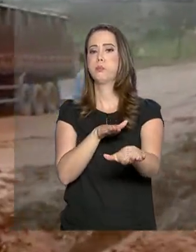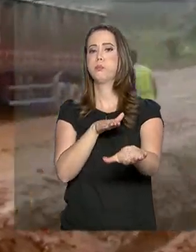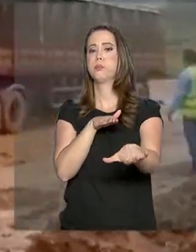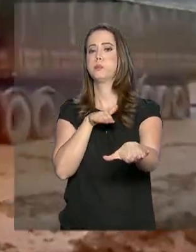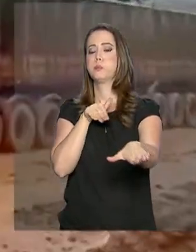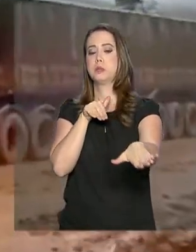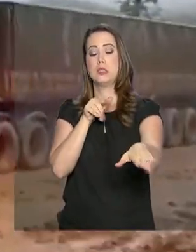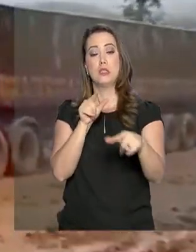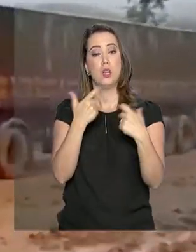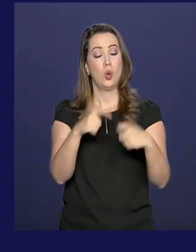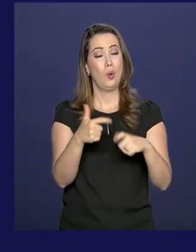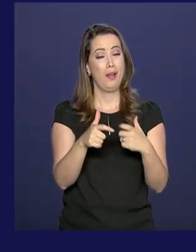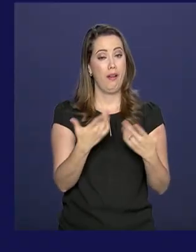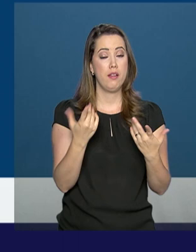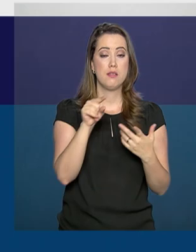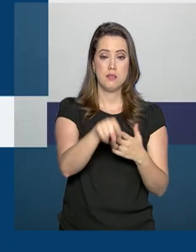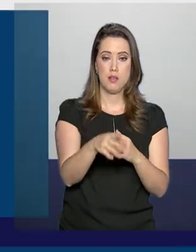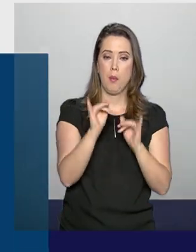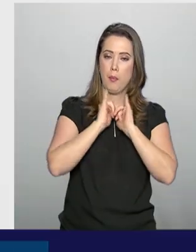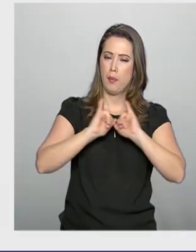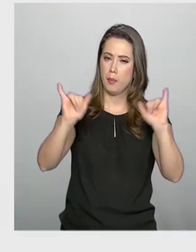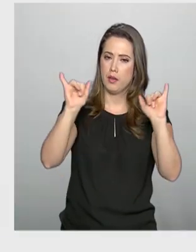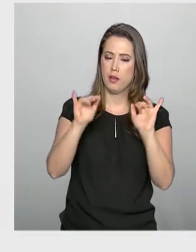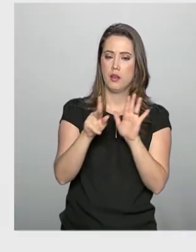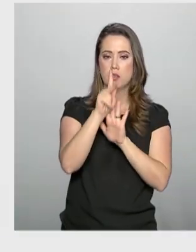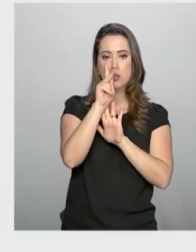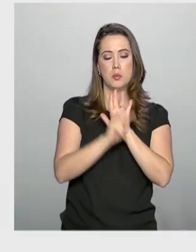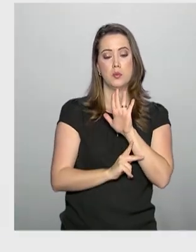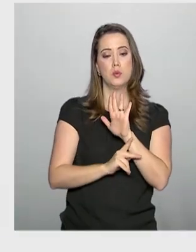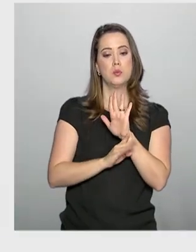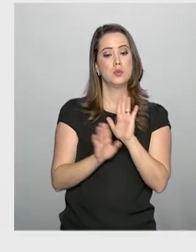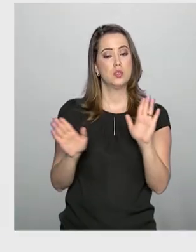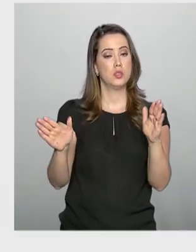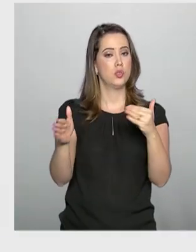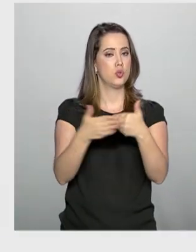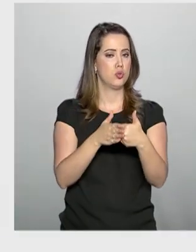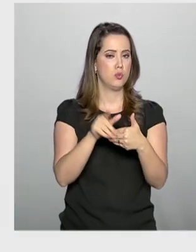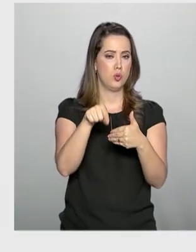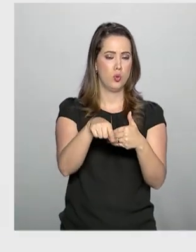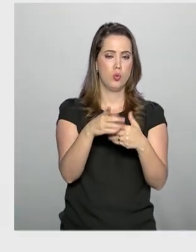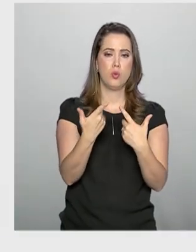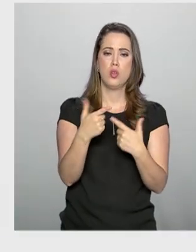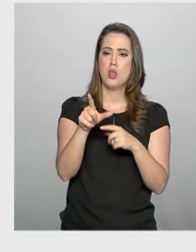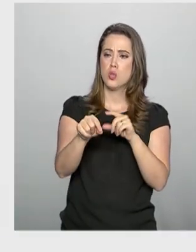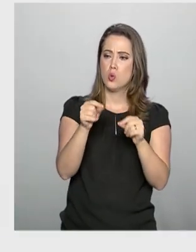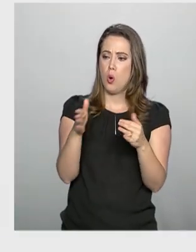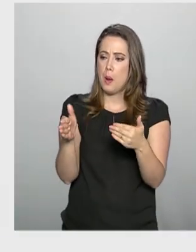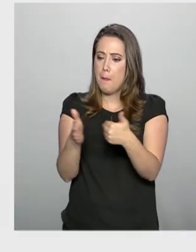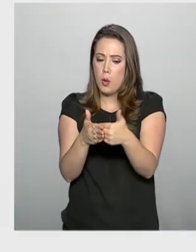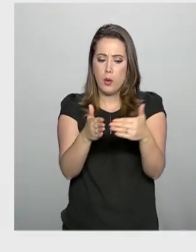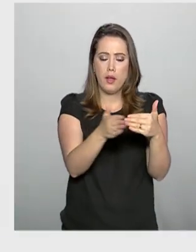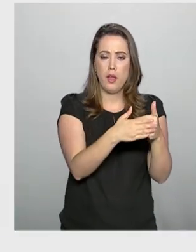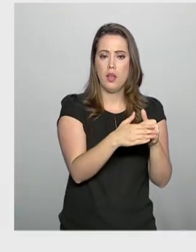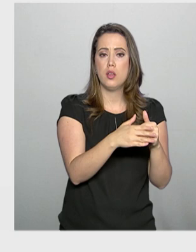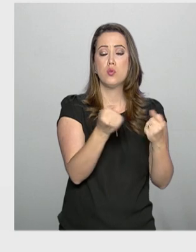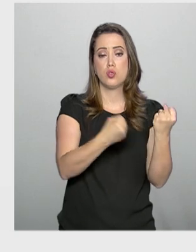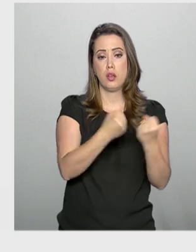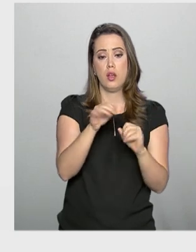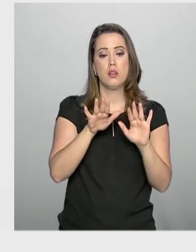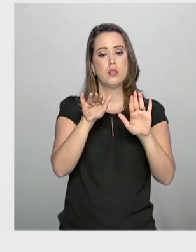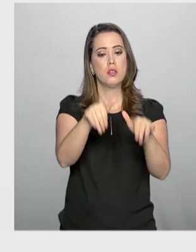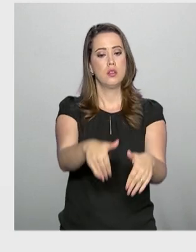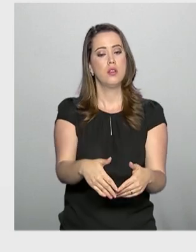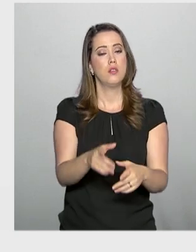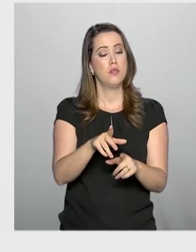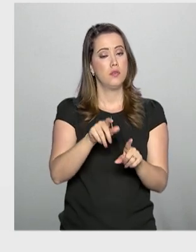pontos críticos da estrada, foi publicada a portaria que restringe o trânsito e define bloqueios de veículos até o fim